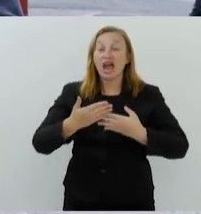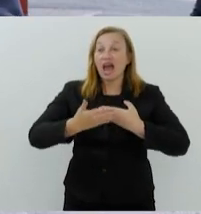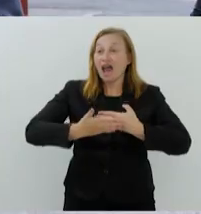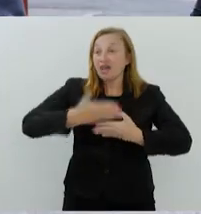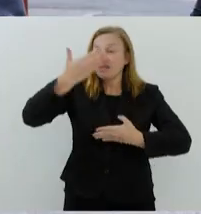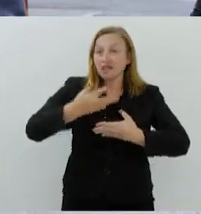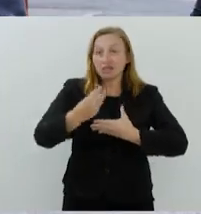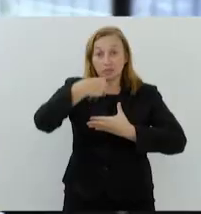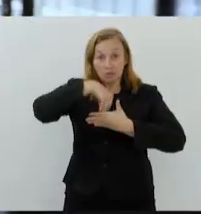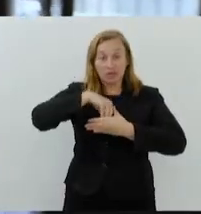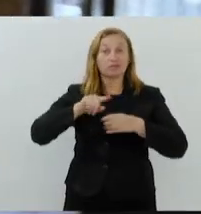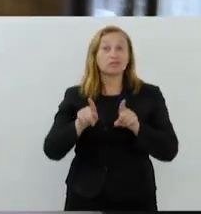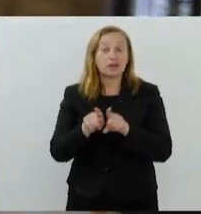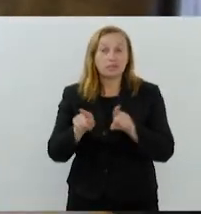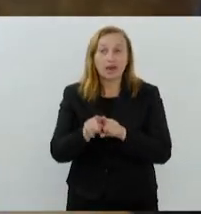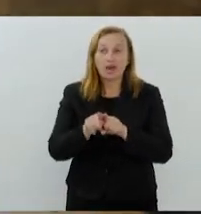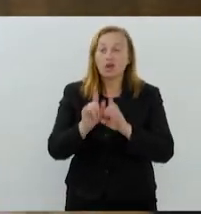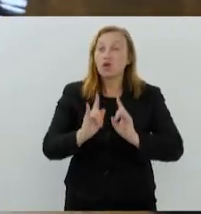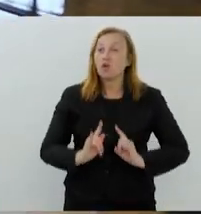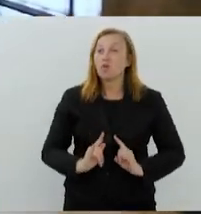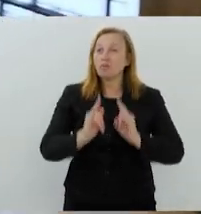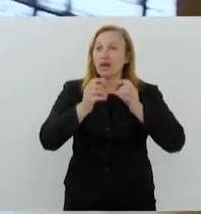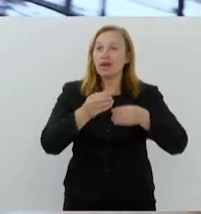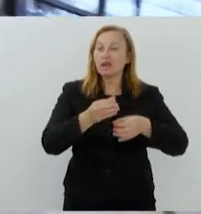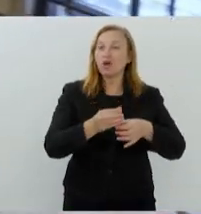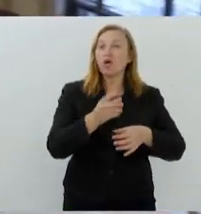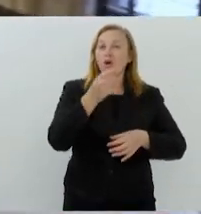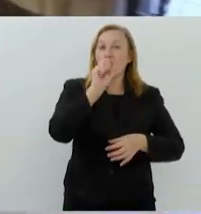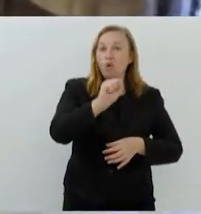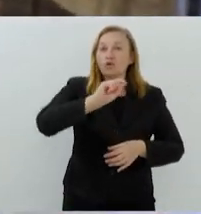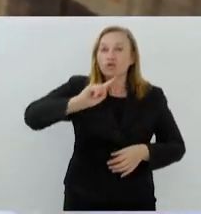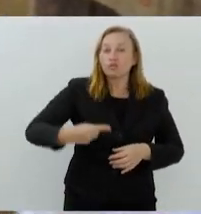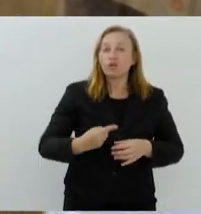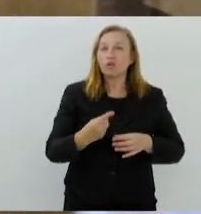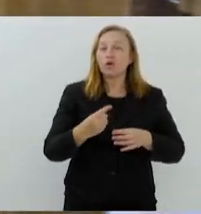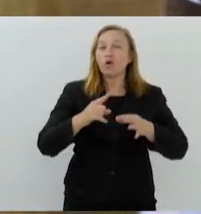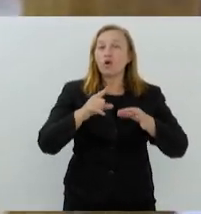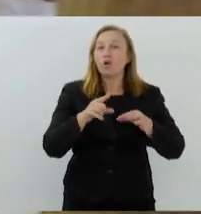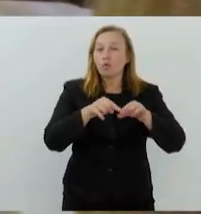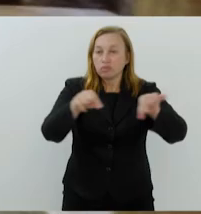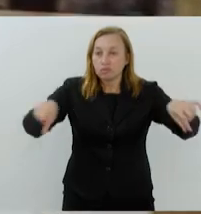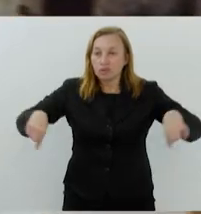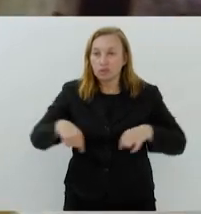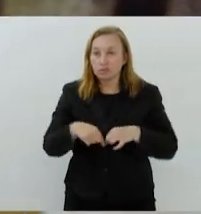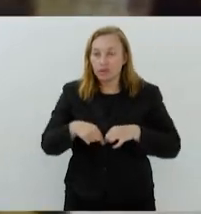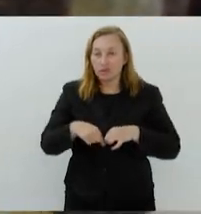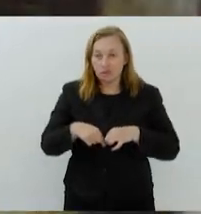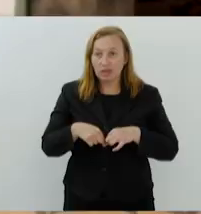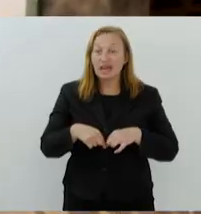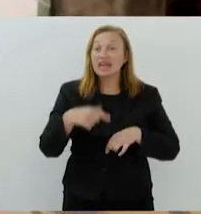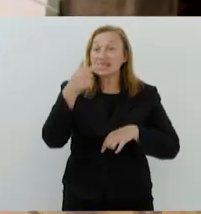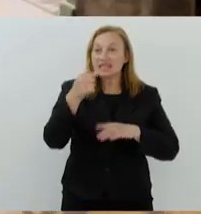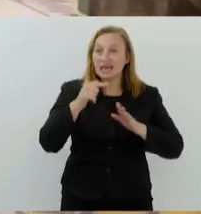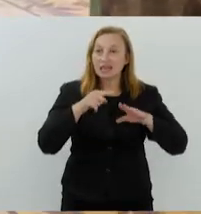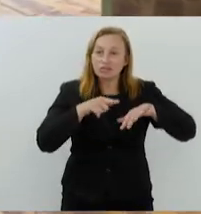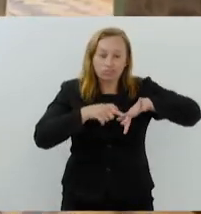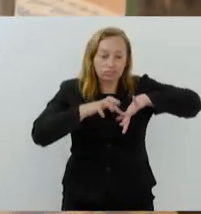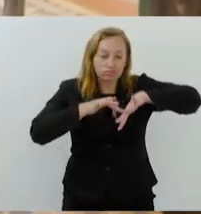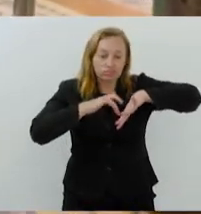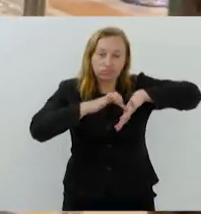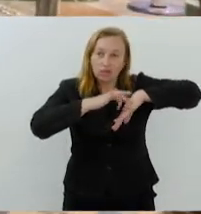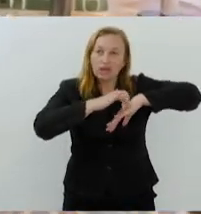interior do edifício. O prédio histórico tem 8.400 metros quadrados, sete andares, além de